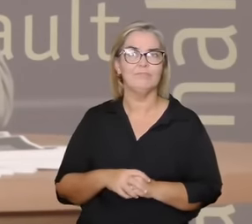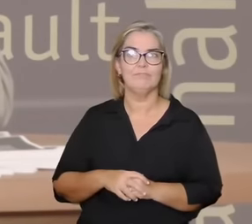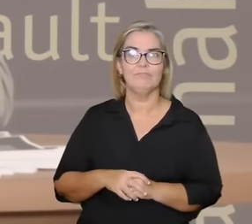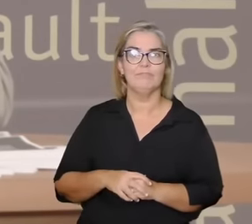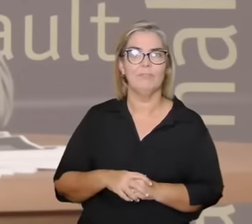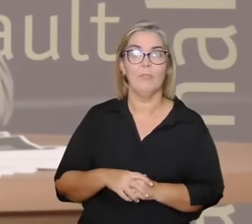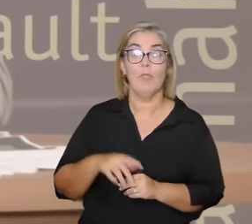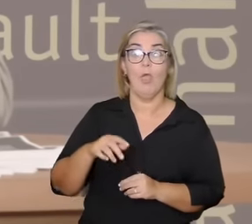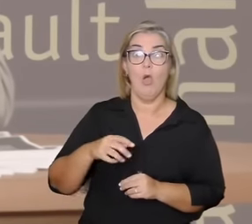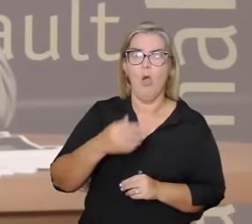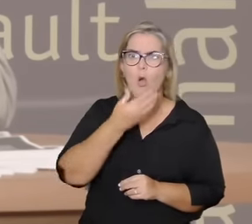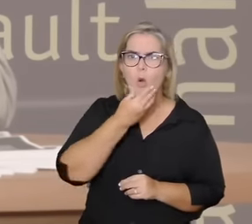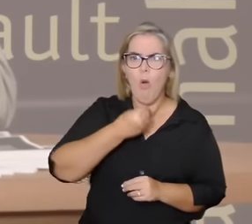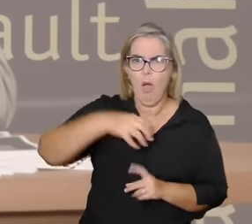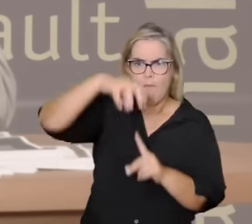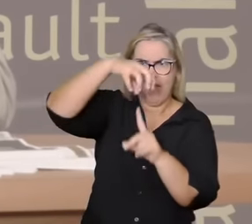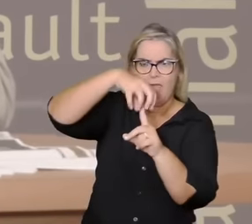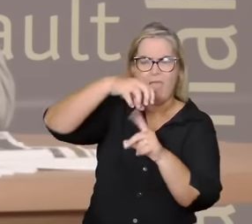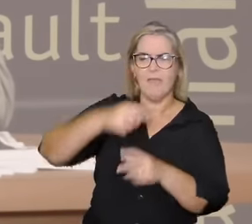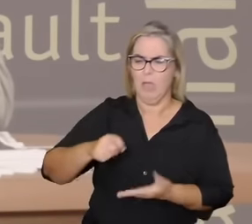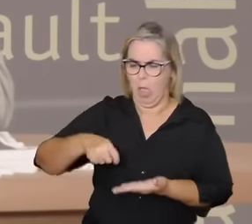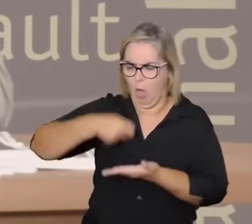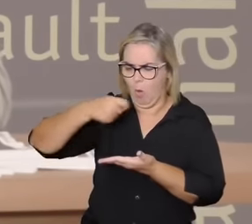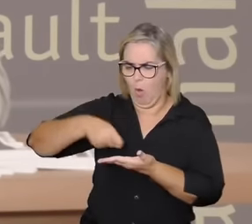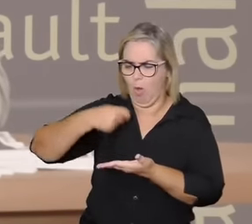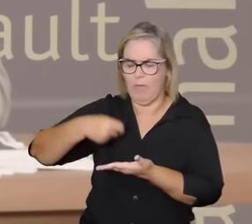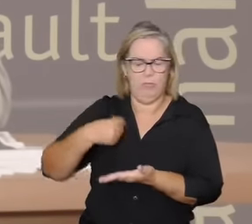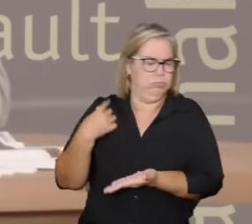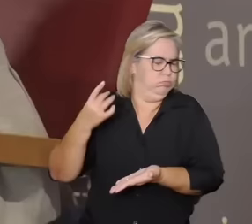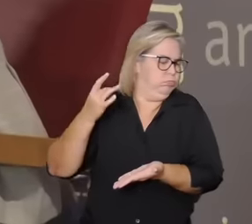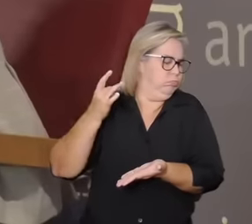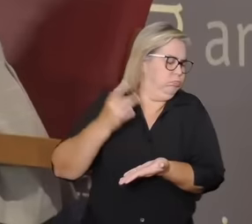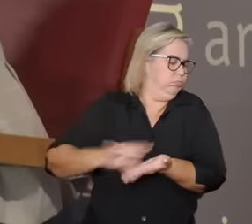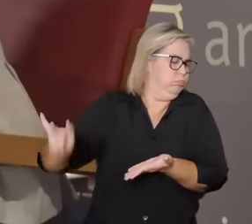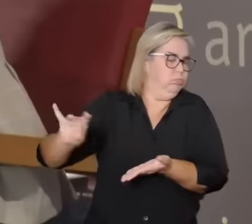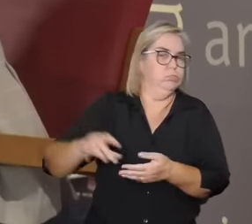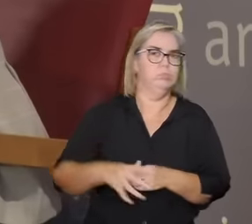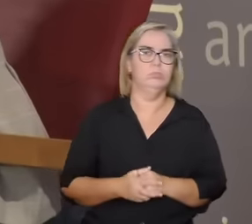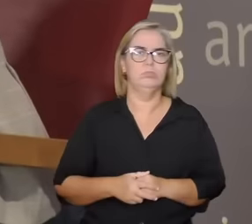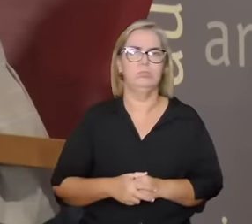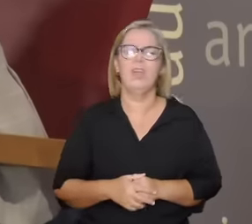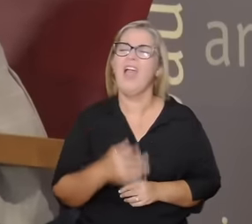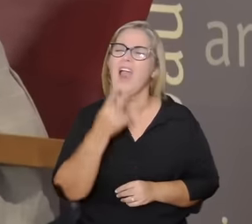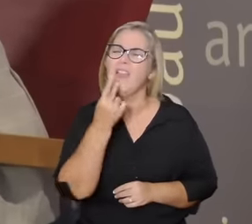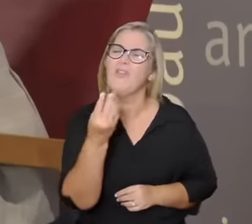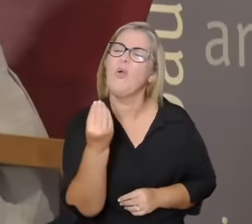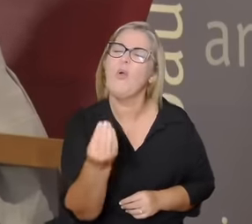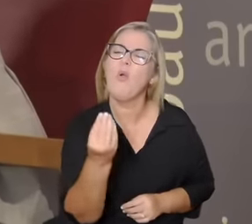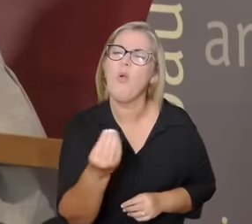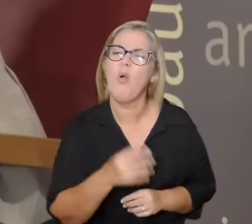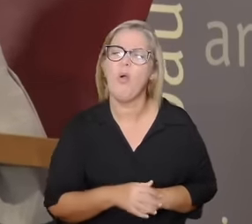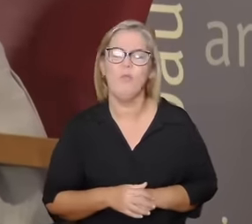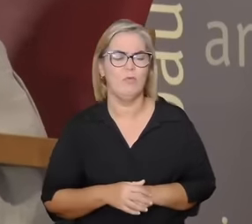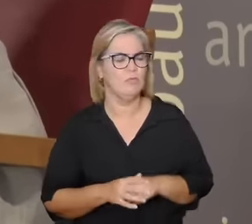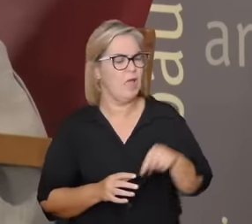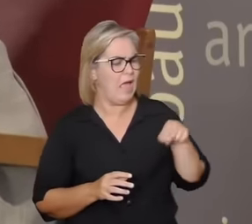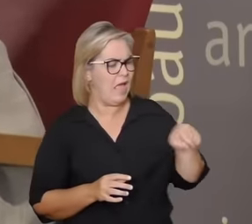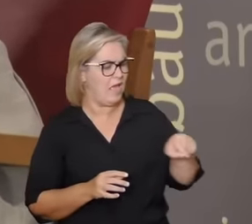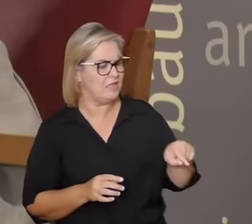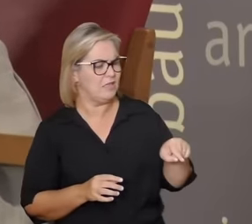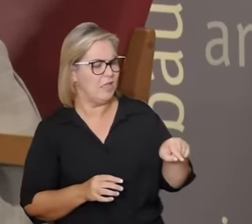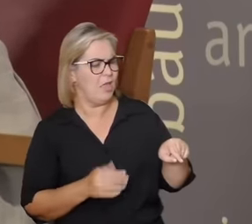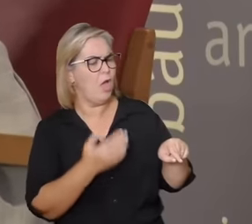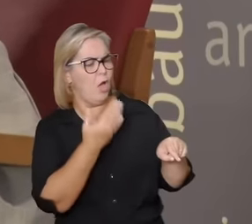o rei comeu e detestou ele pergunta como por que a língua de touro cunhame é a melhor e a pior comida